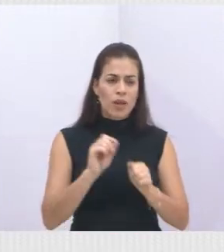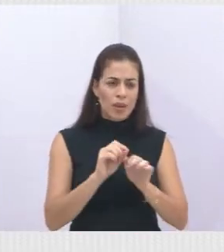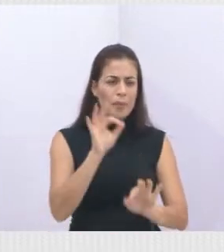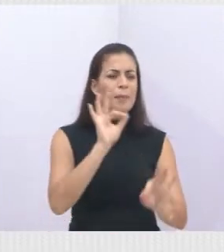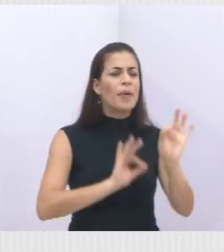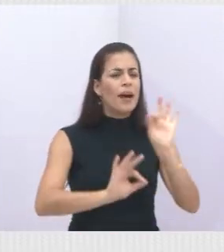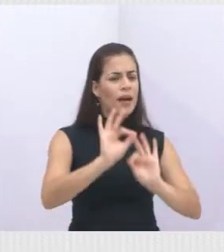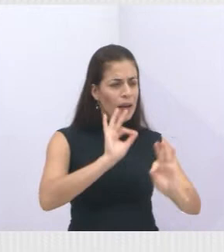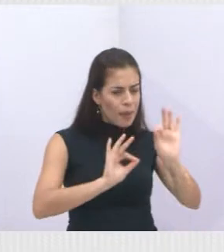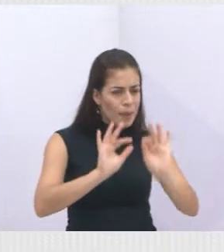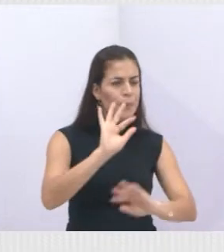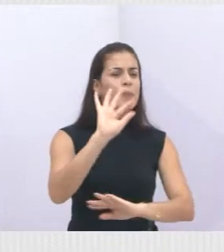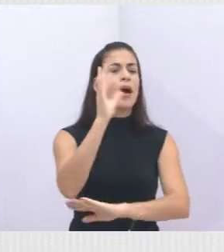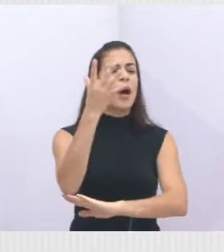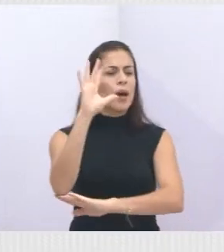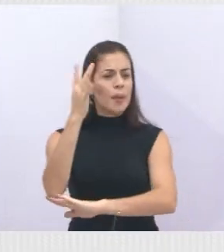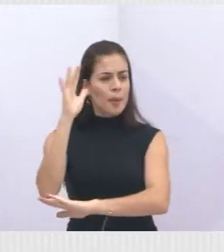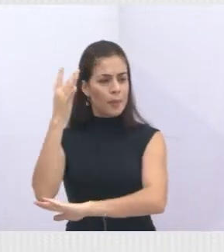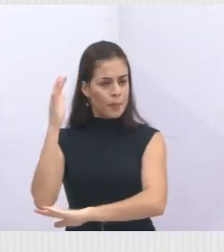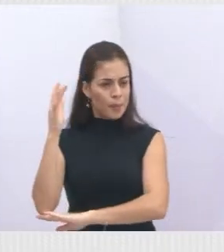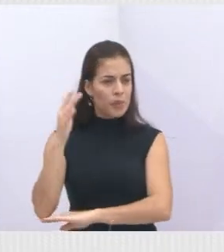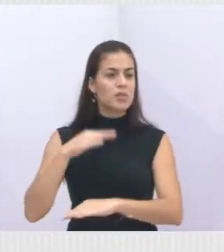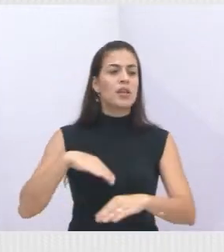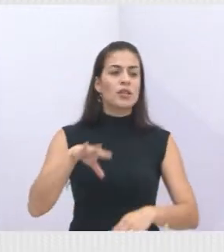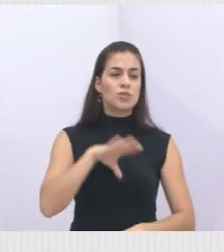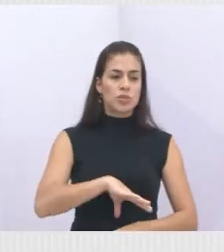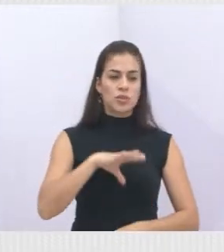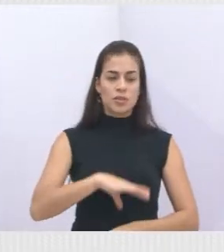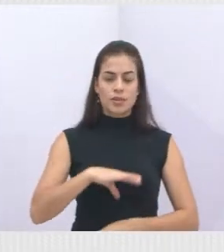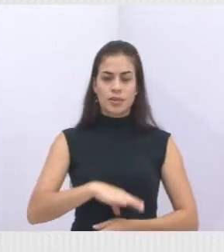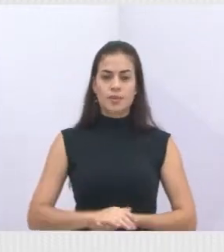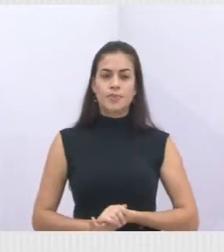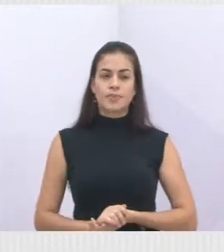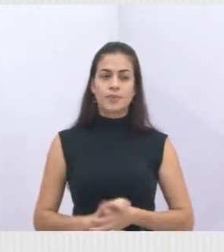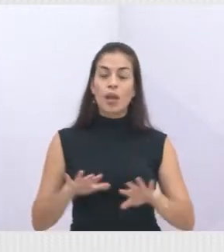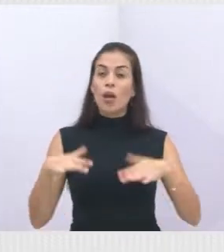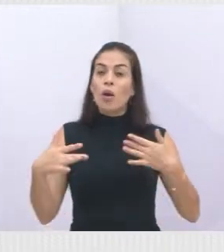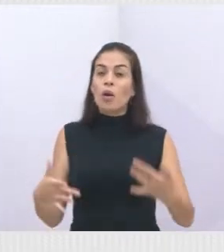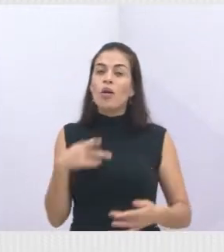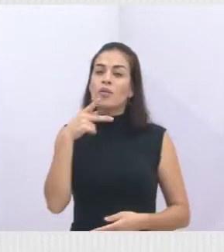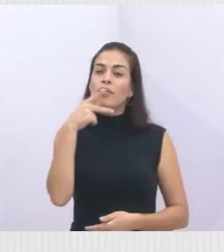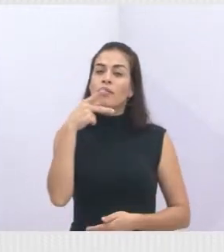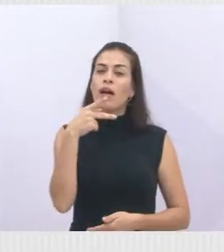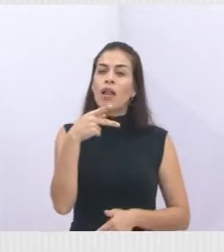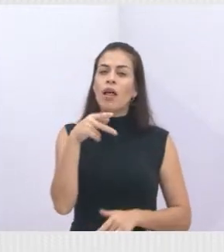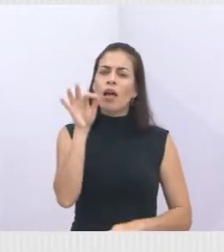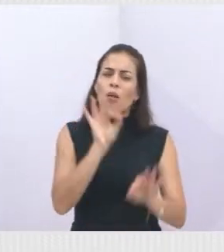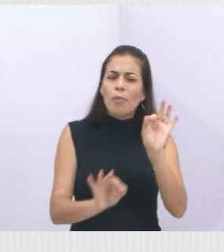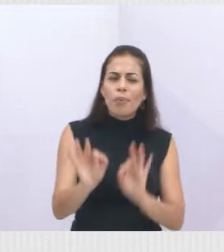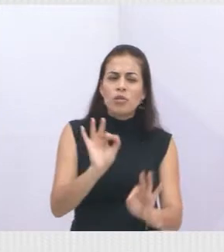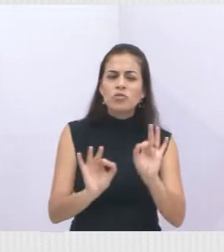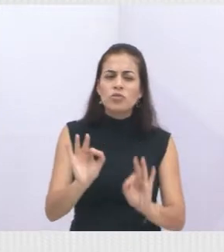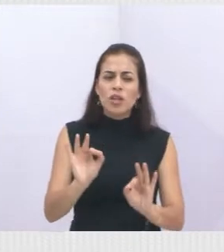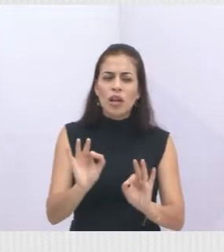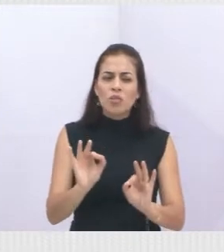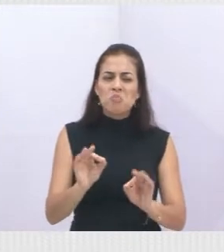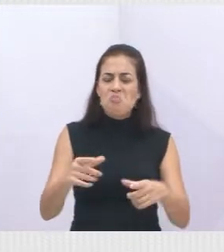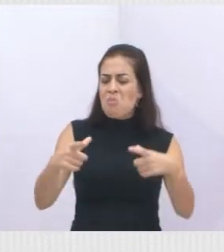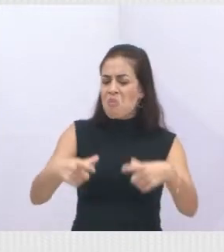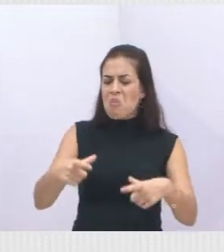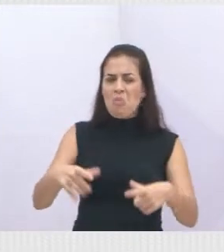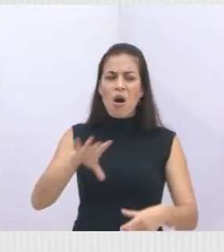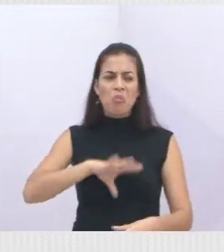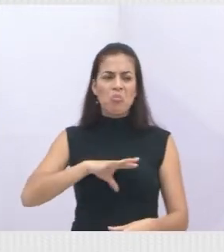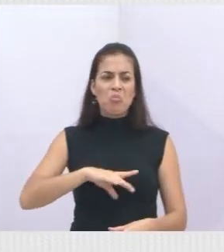paisagem do município. Então, quando a gente fala desse projeto, a gente não fala só de zona urbana, a gente fala do